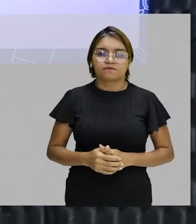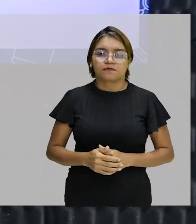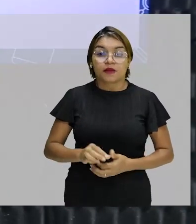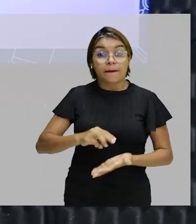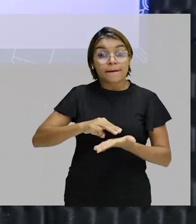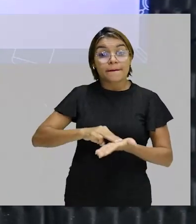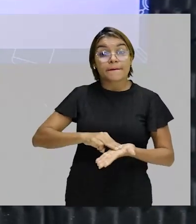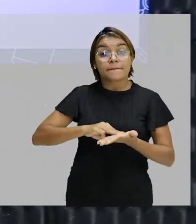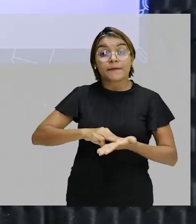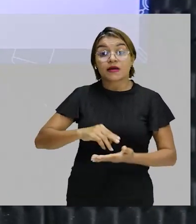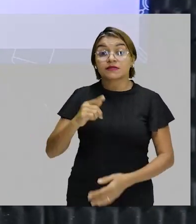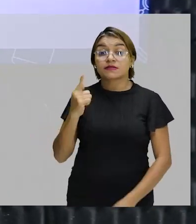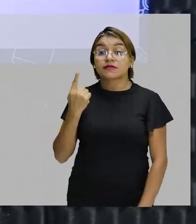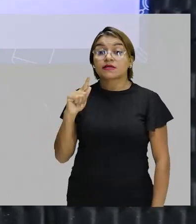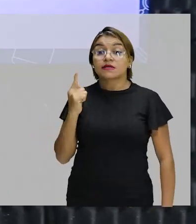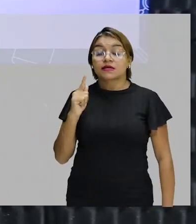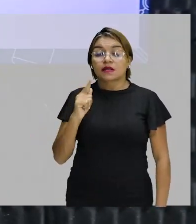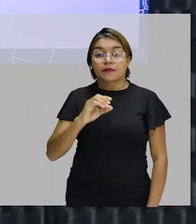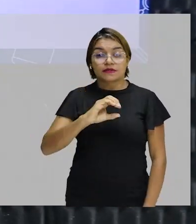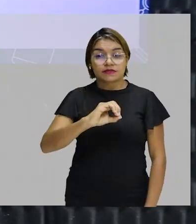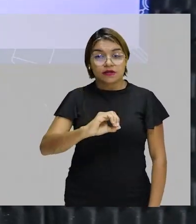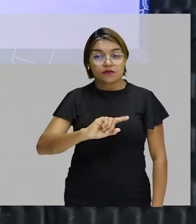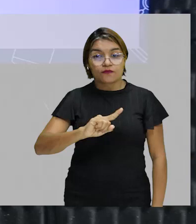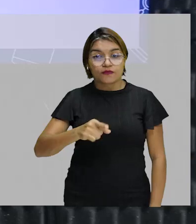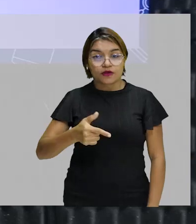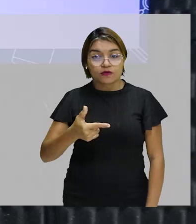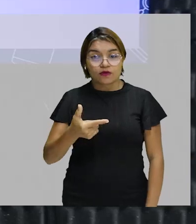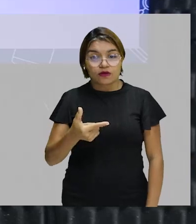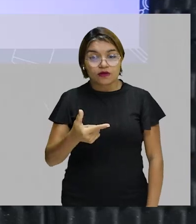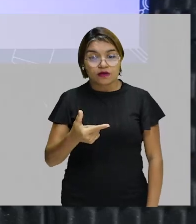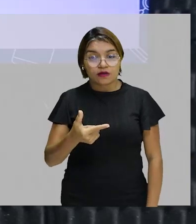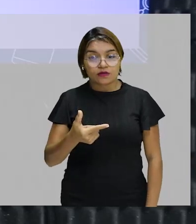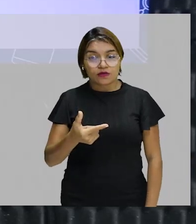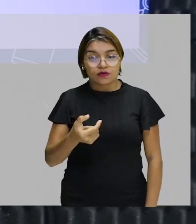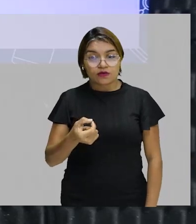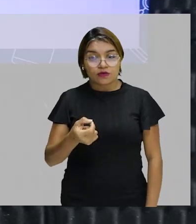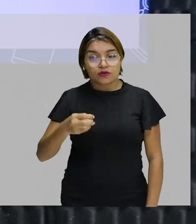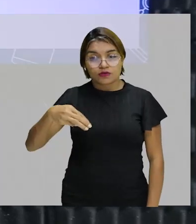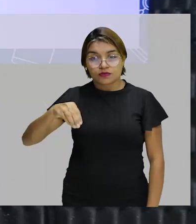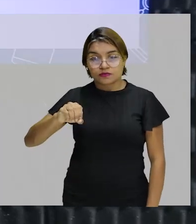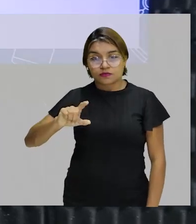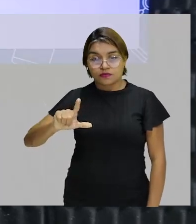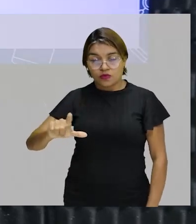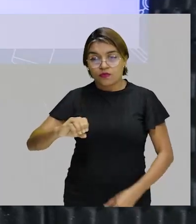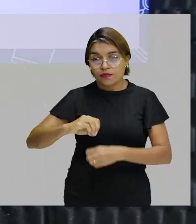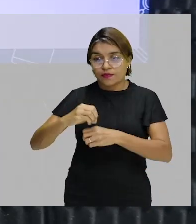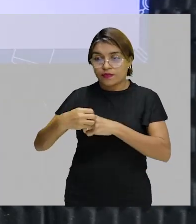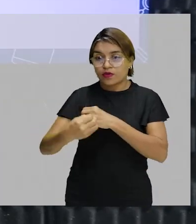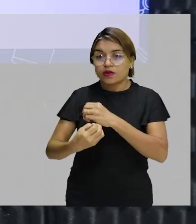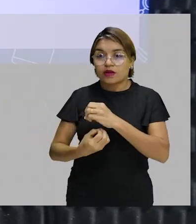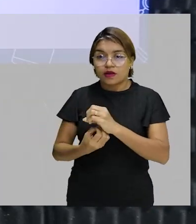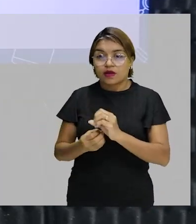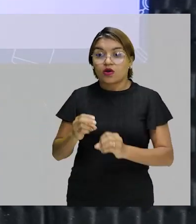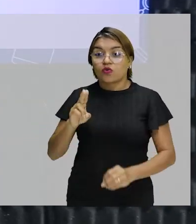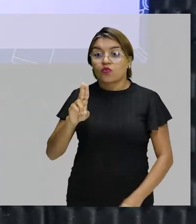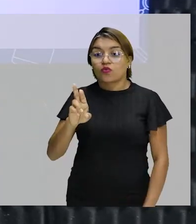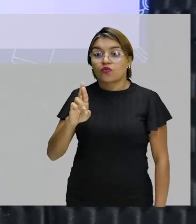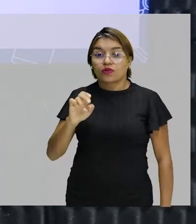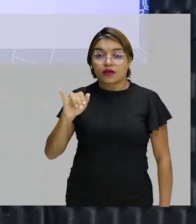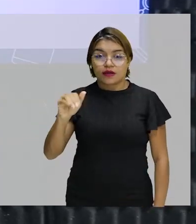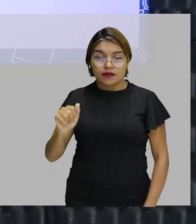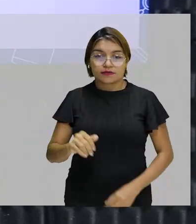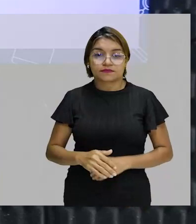gramas de 0,2 mol de moléculas de ureia. E aqui já temos a fórmula da ureia.